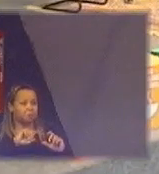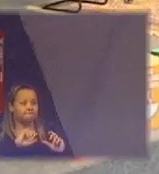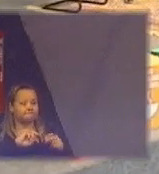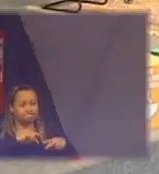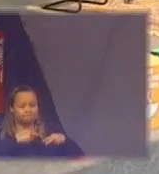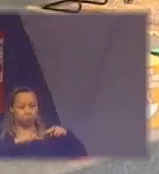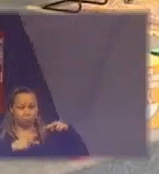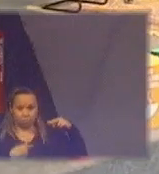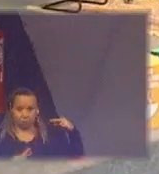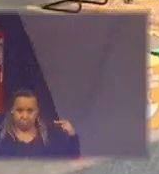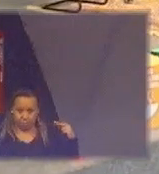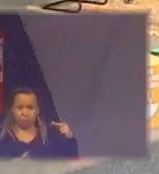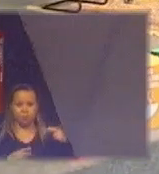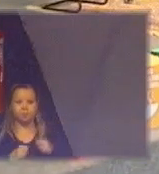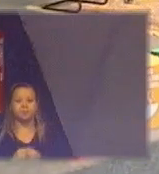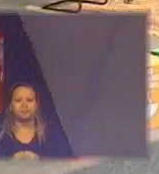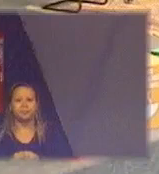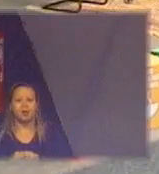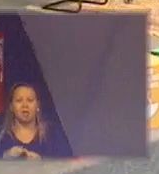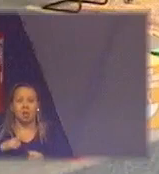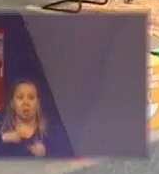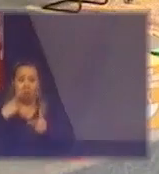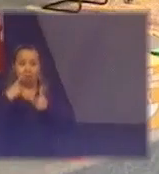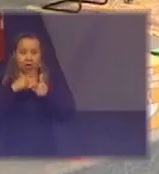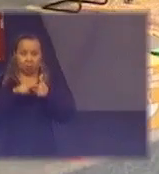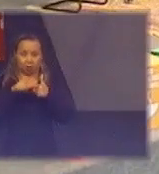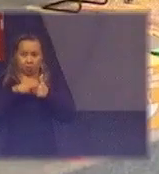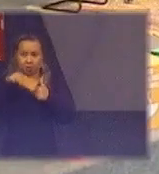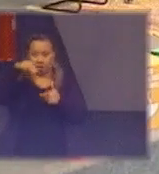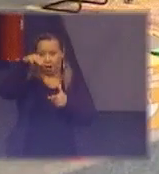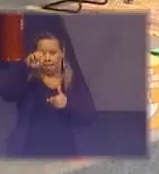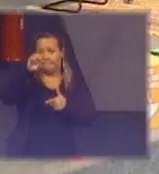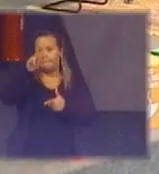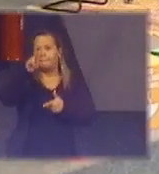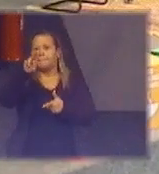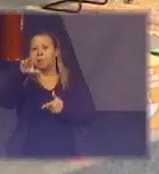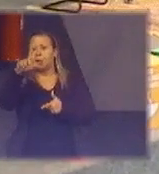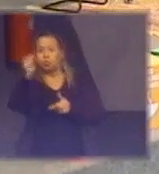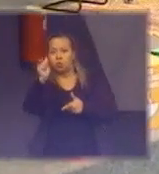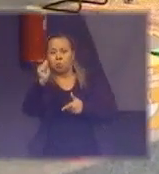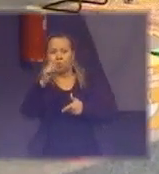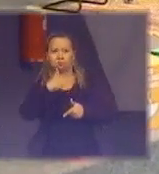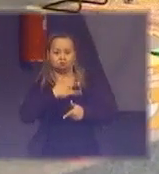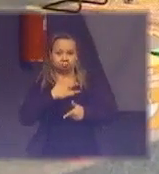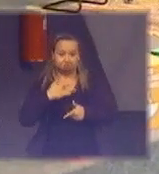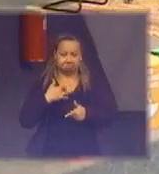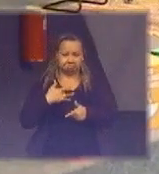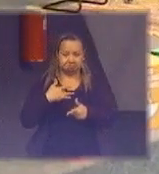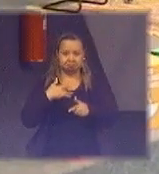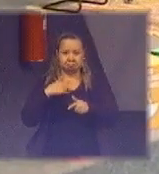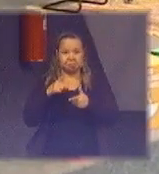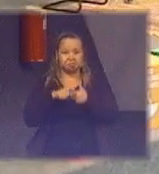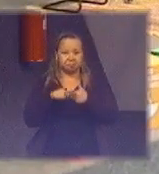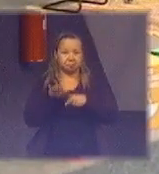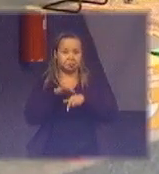É uma lesão na medula, e, por conta disso, ela não consegue andar